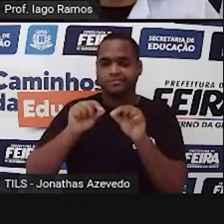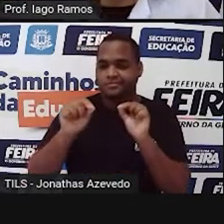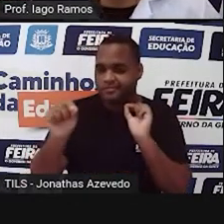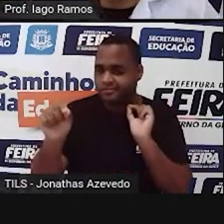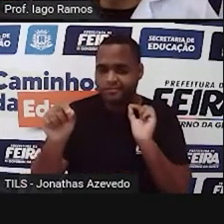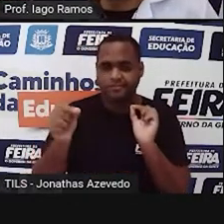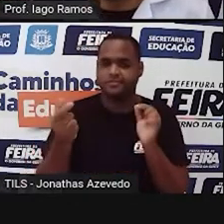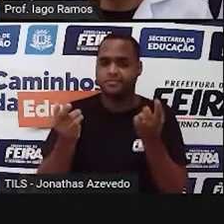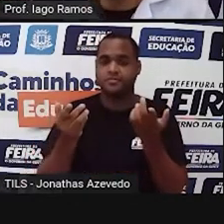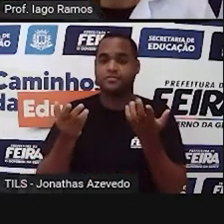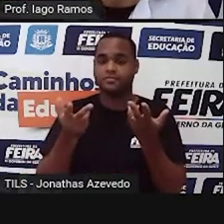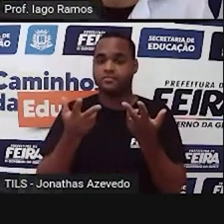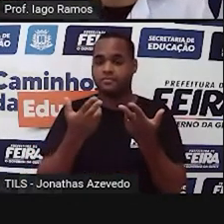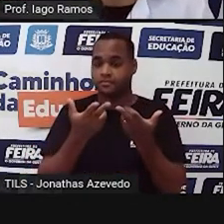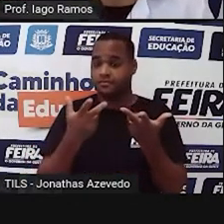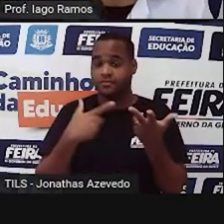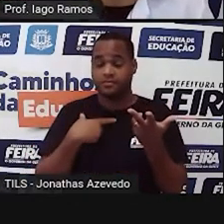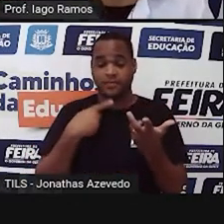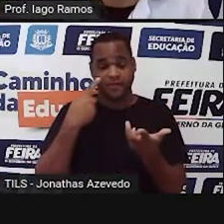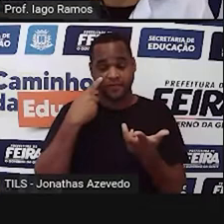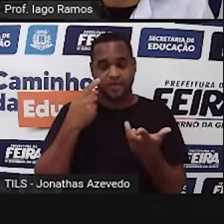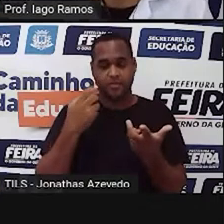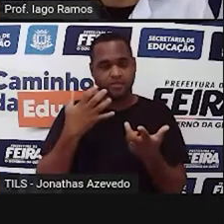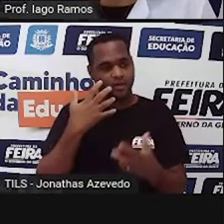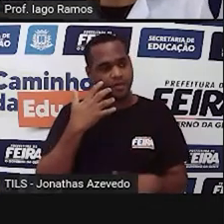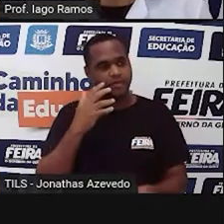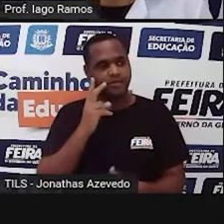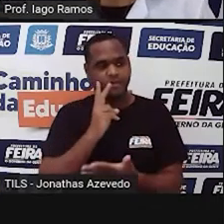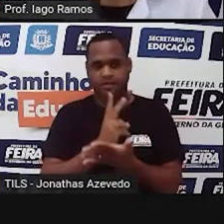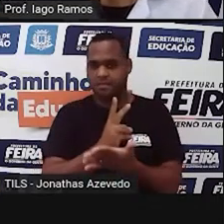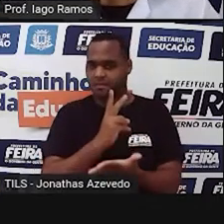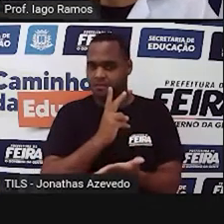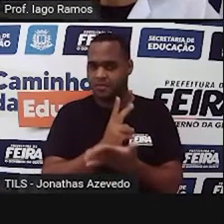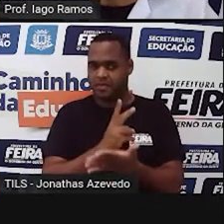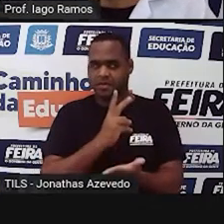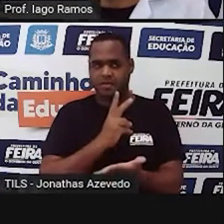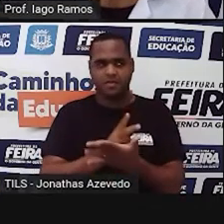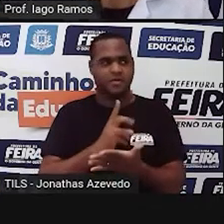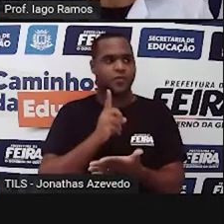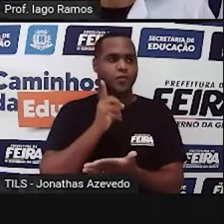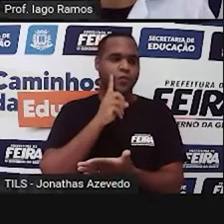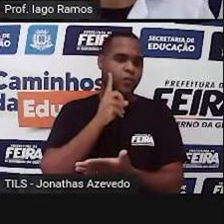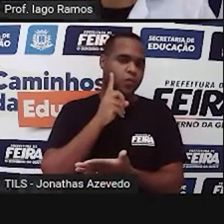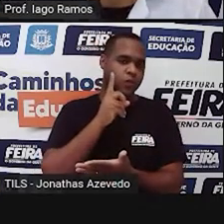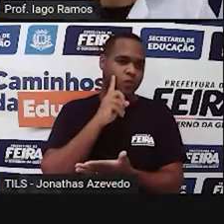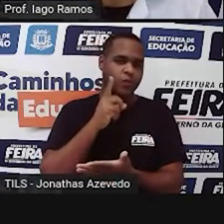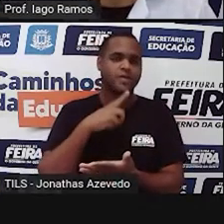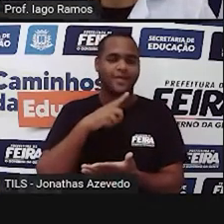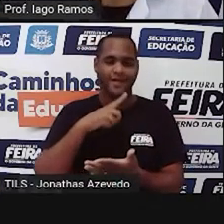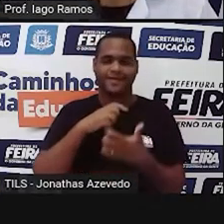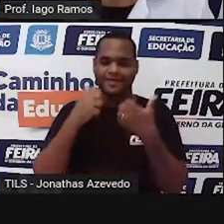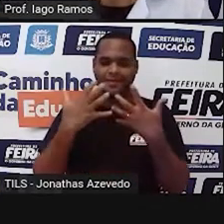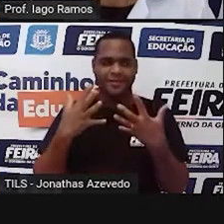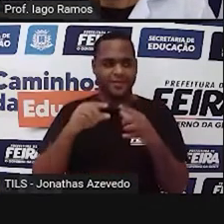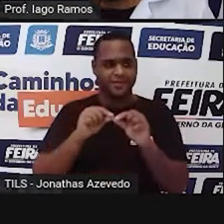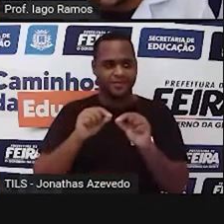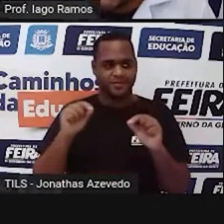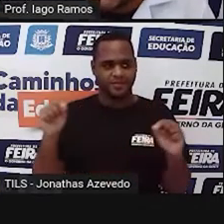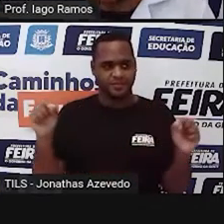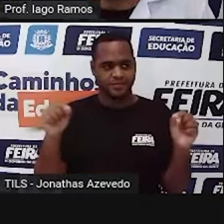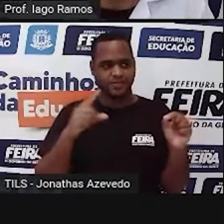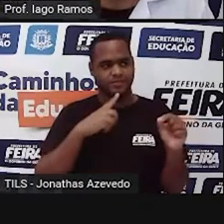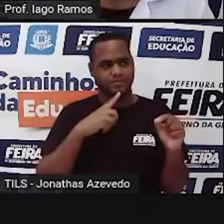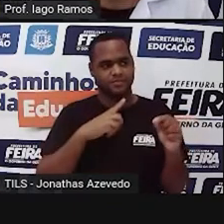Então, veja, né? Que nós estamos cercados e cercadas o tempo todo por essa coisa chamada de